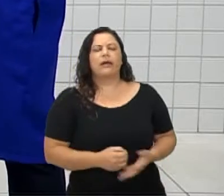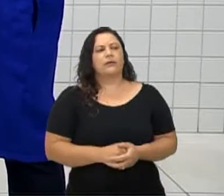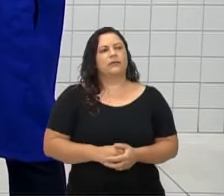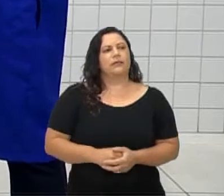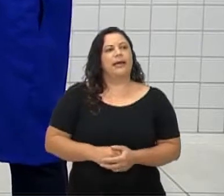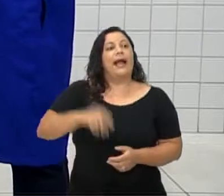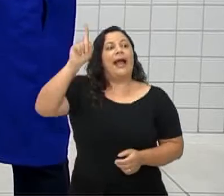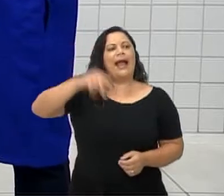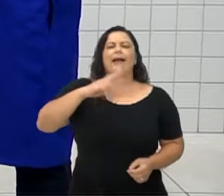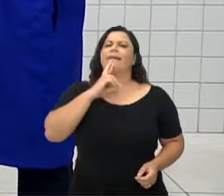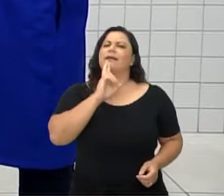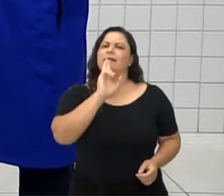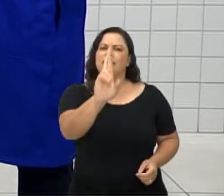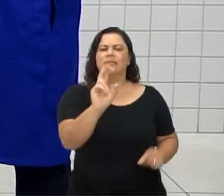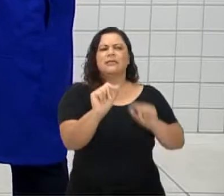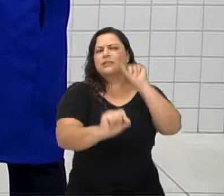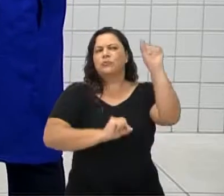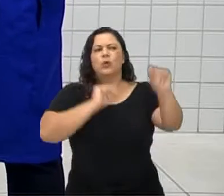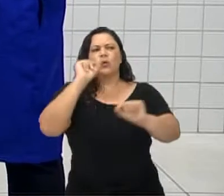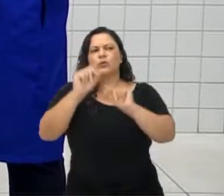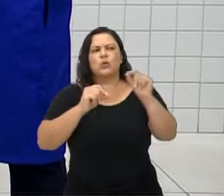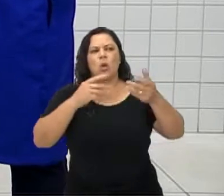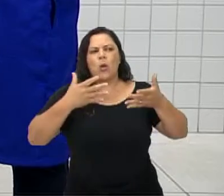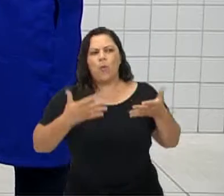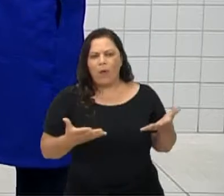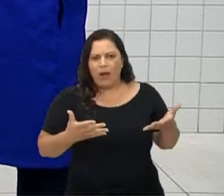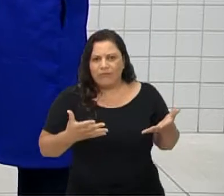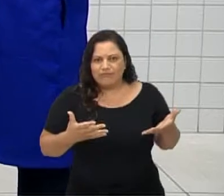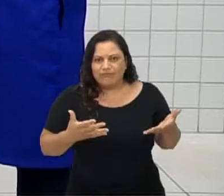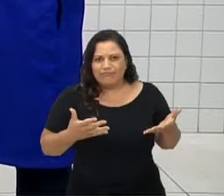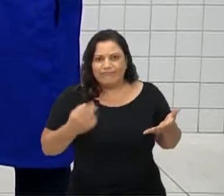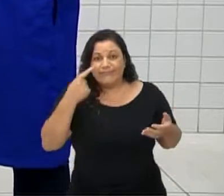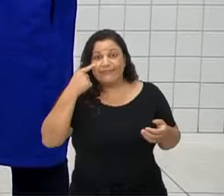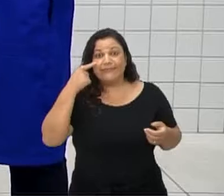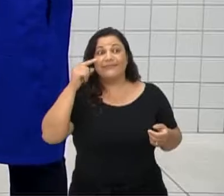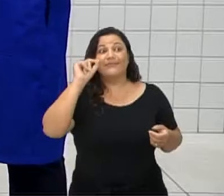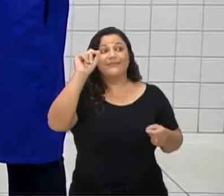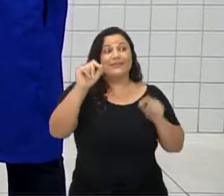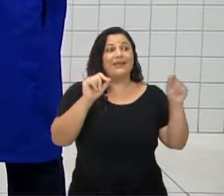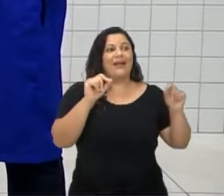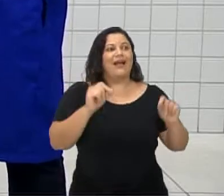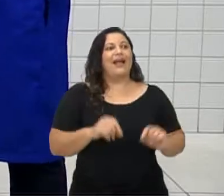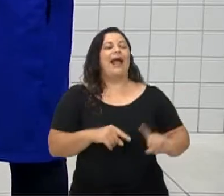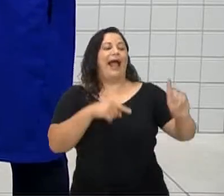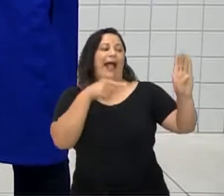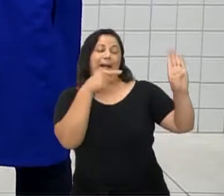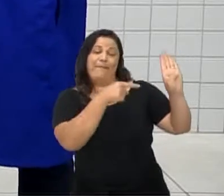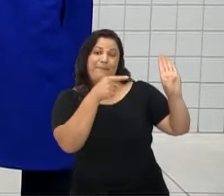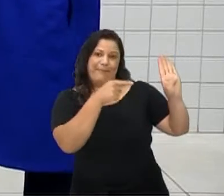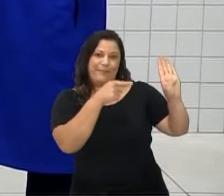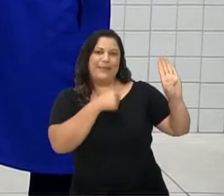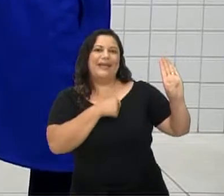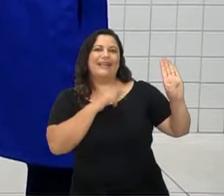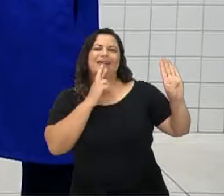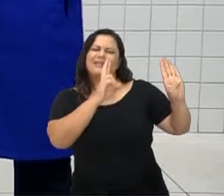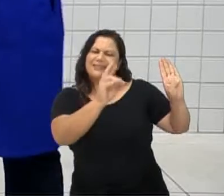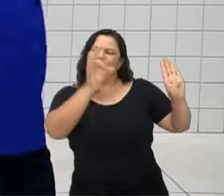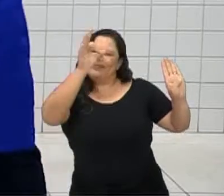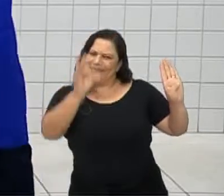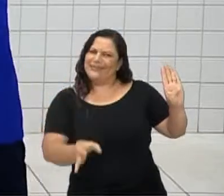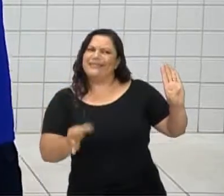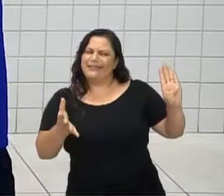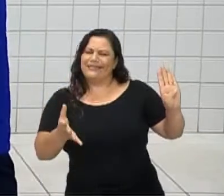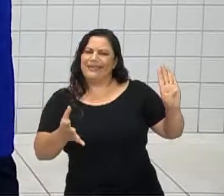B. Solução de diferenças e conflitos sem usar a violência. Vamos ver se está certo? Exatamente,